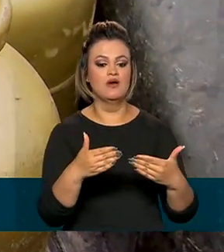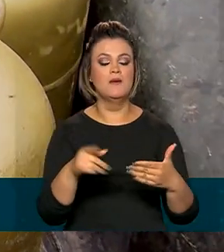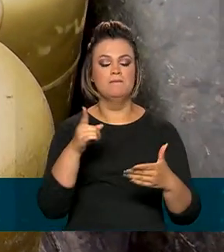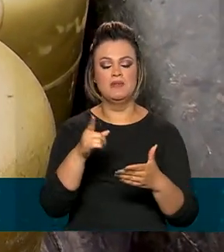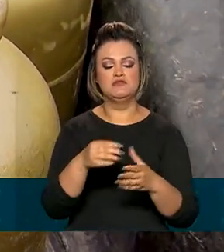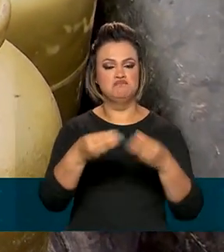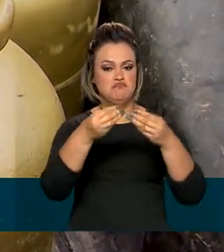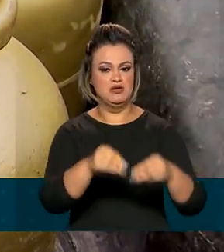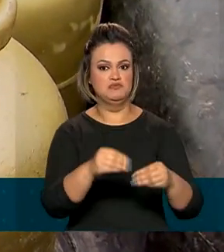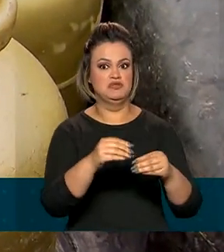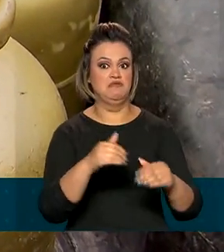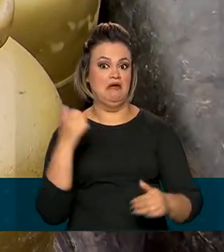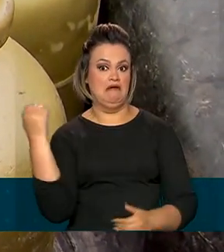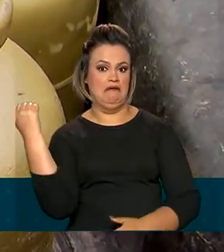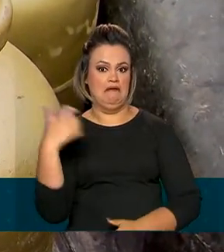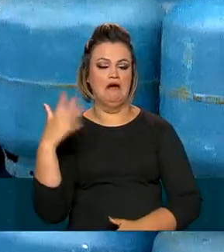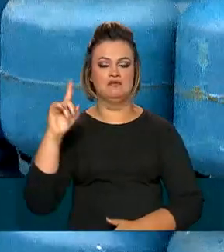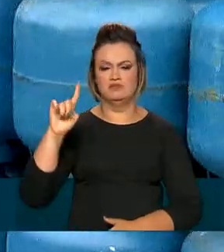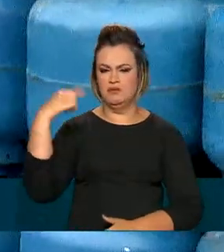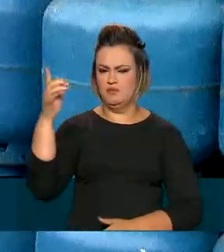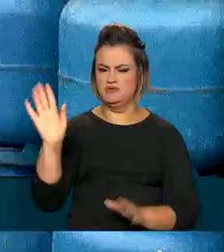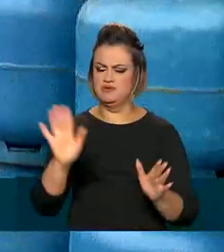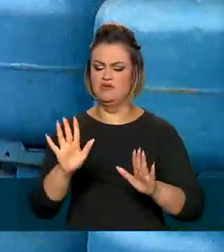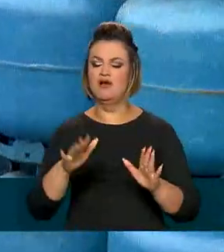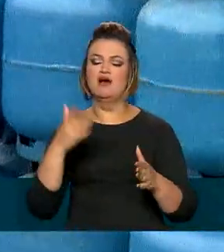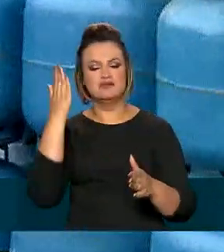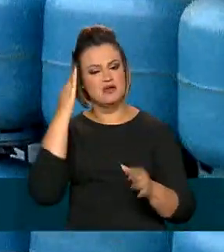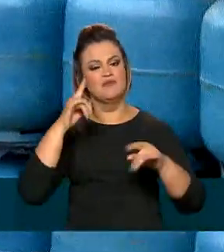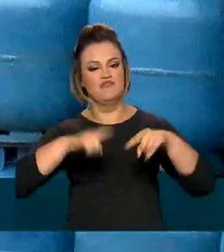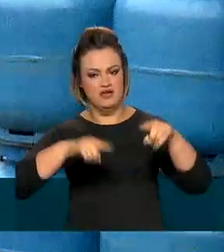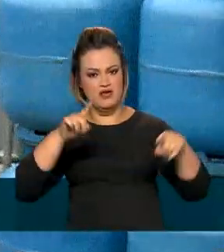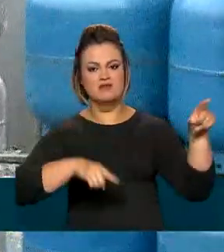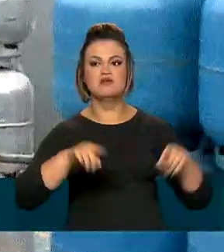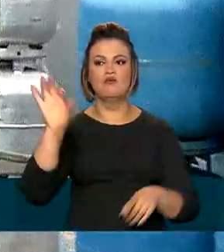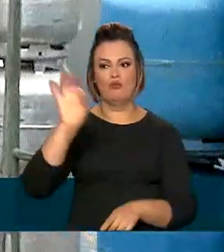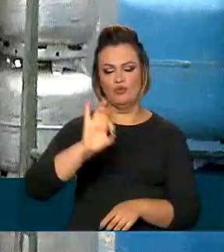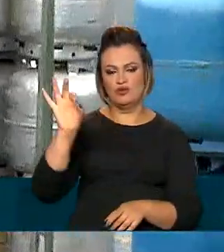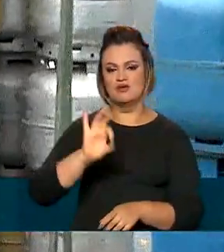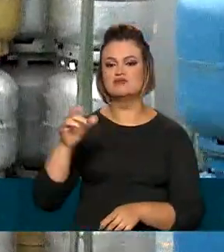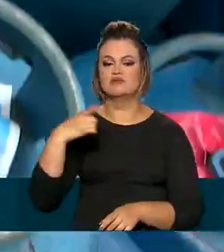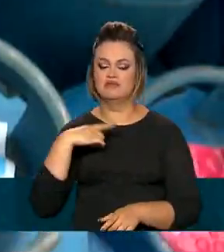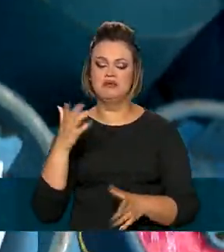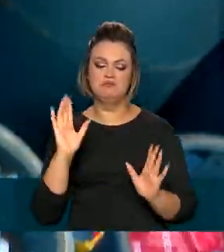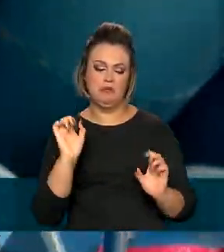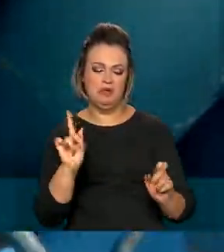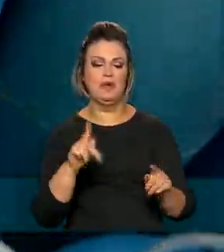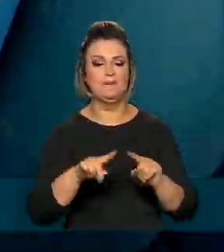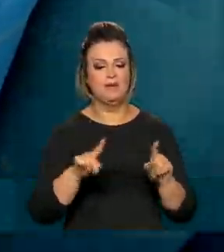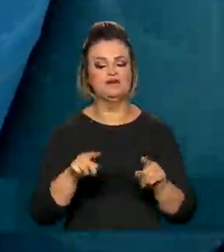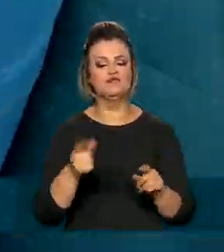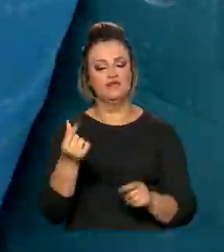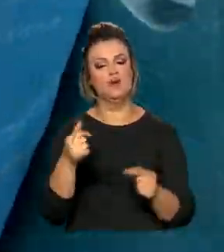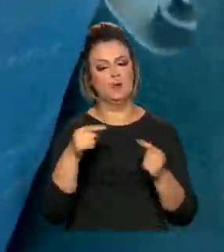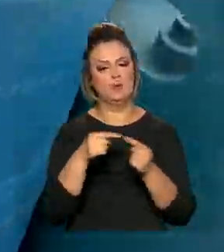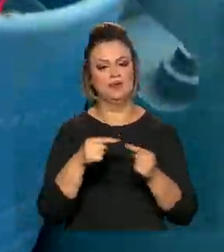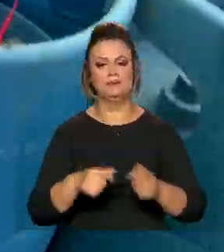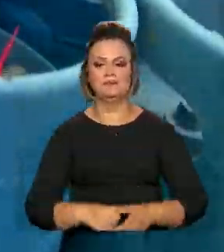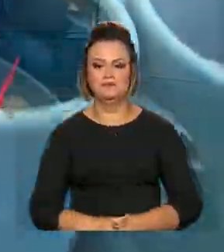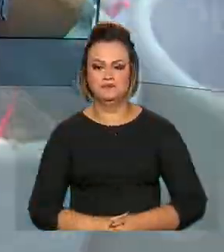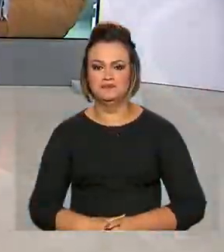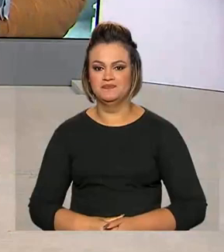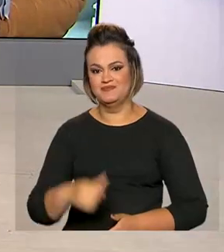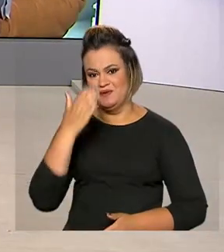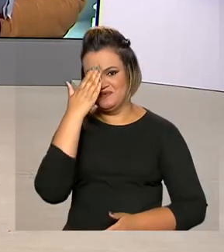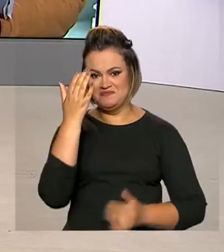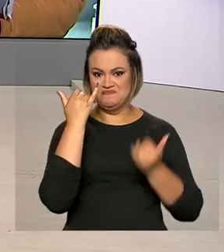repasse para os preços internos, da volatividade e também das cotações da taxa de câmbio. Eu volto com você, Renata. Tá certo,